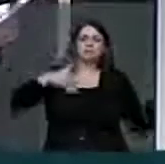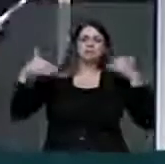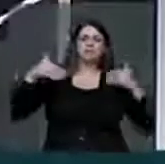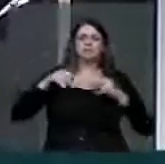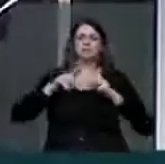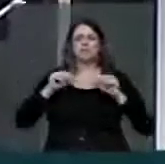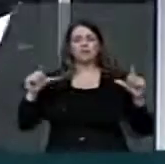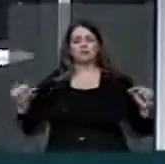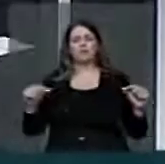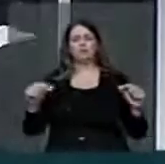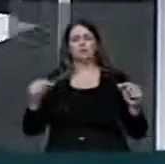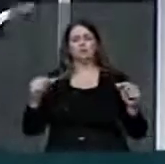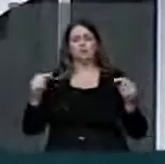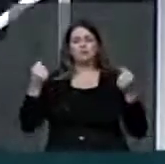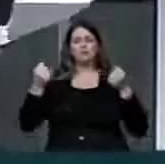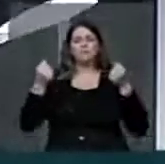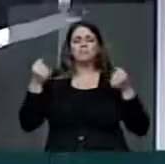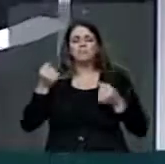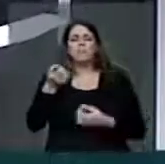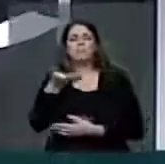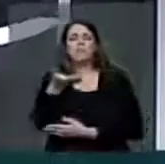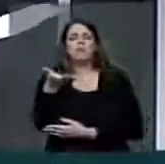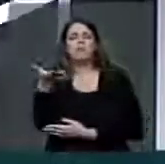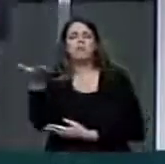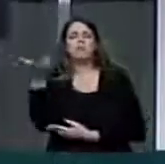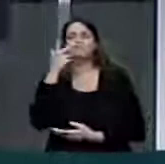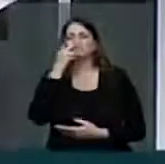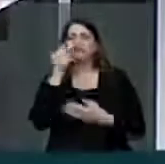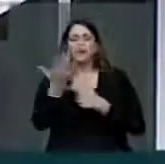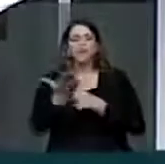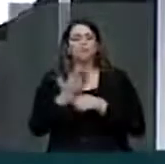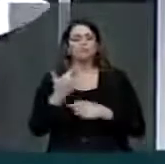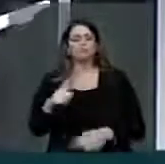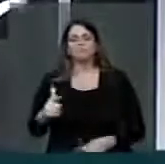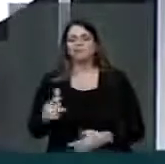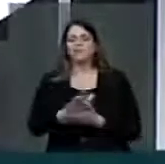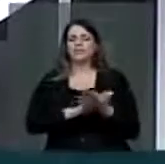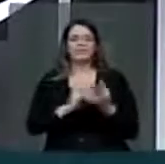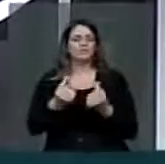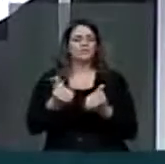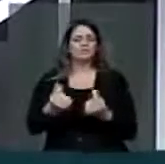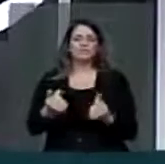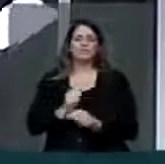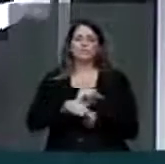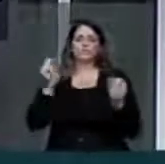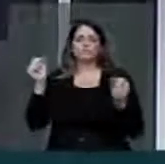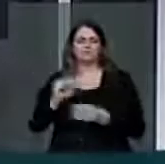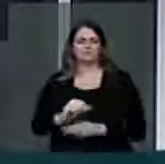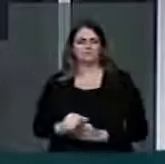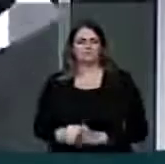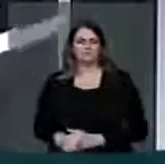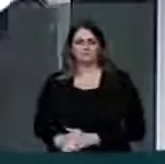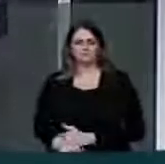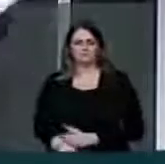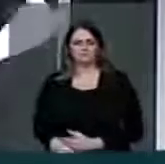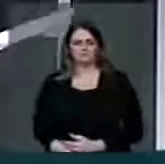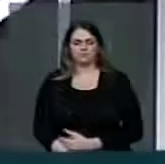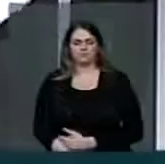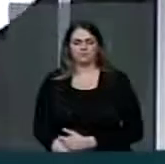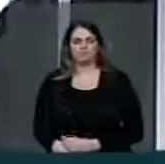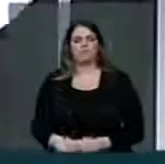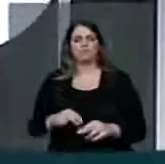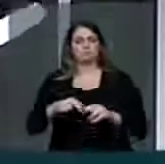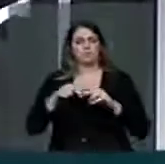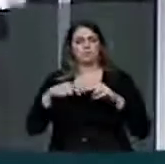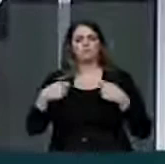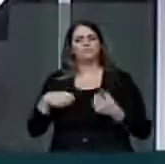esta casa de prefeito, com o Pires na mão, pedindo ajuda. Porque não há recurso suficiente, senhores deputados. Por isso, o novo pacto